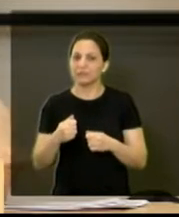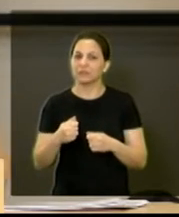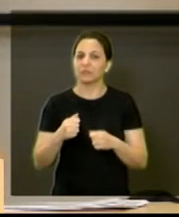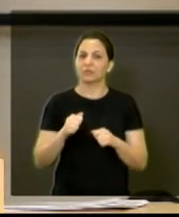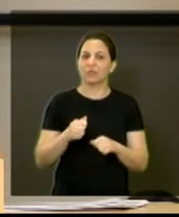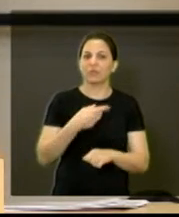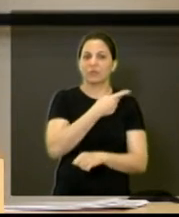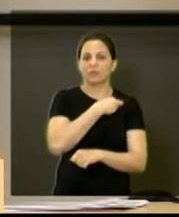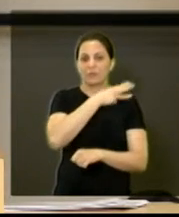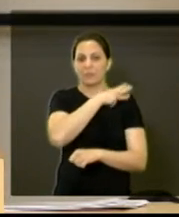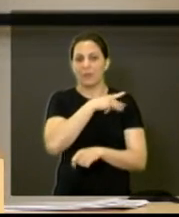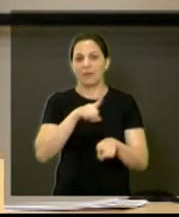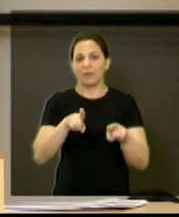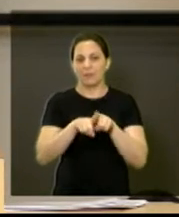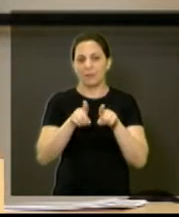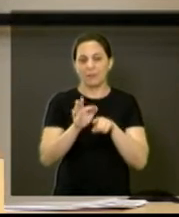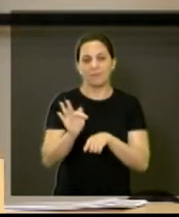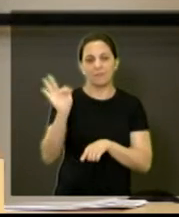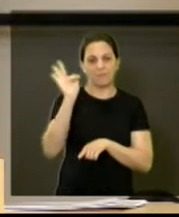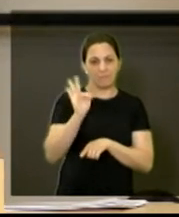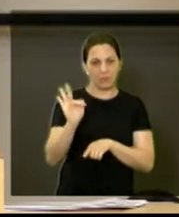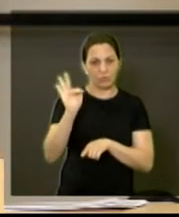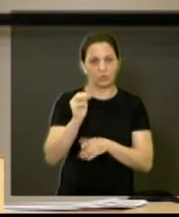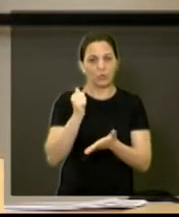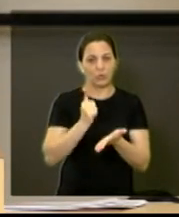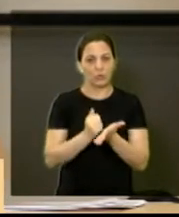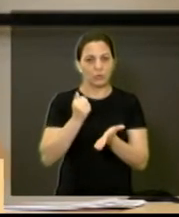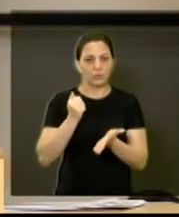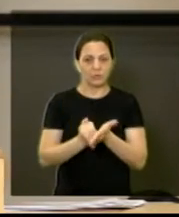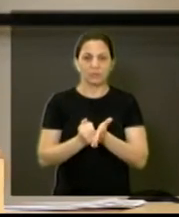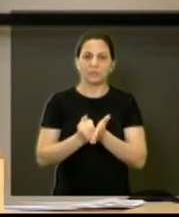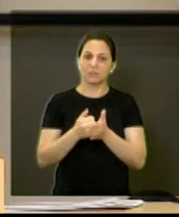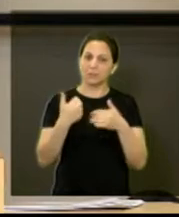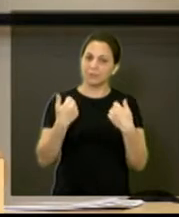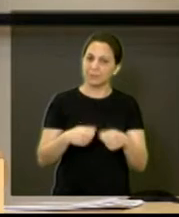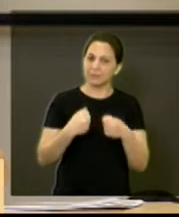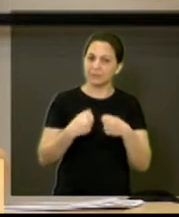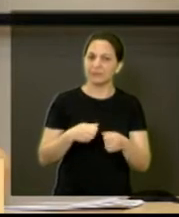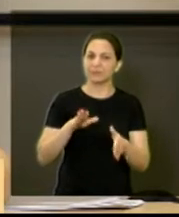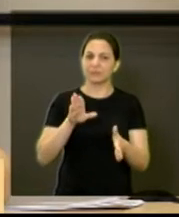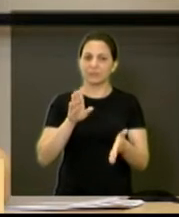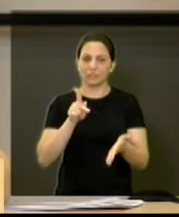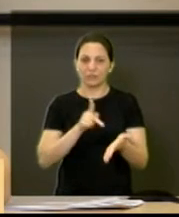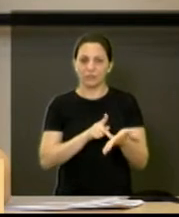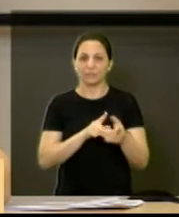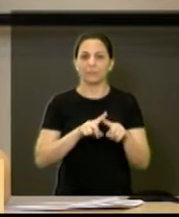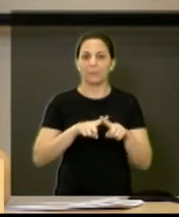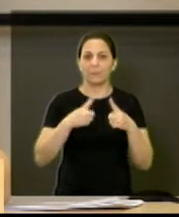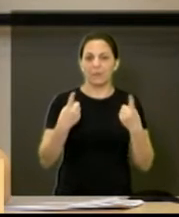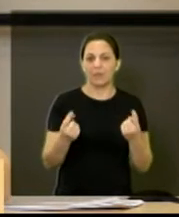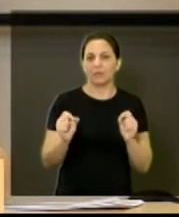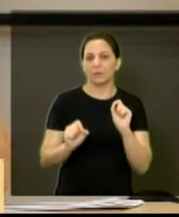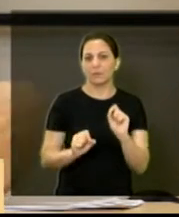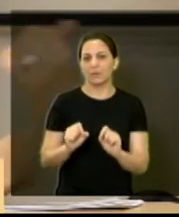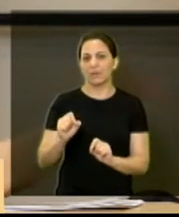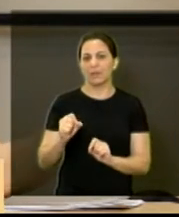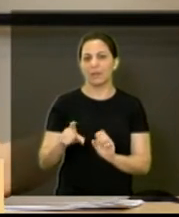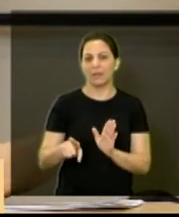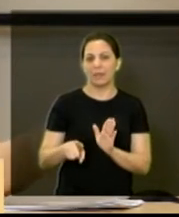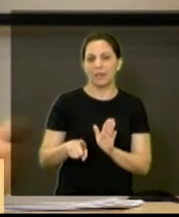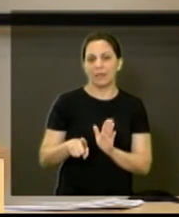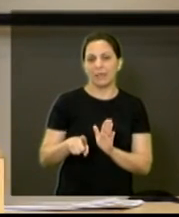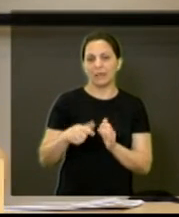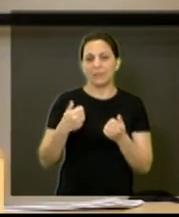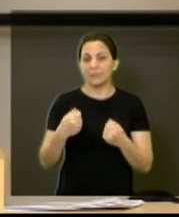ensino médio quanto para o ensino superior, de contratação que são necessários, mas é menos do que